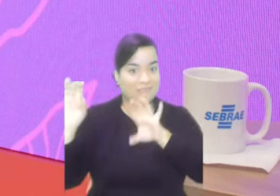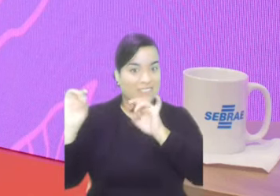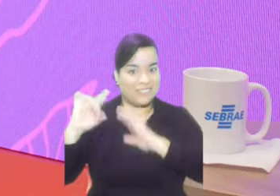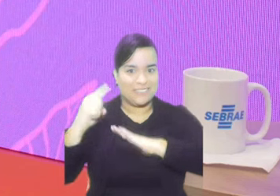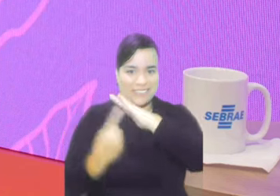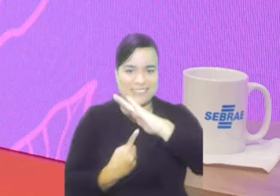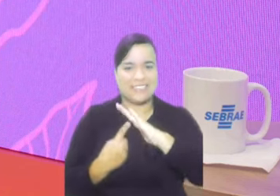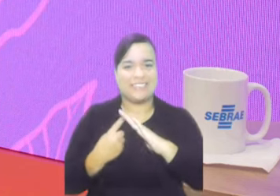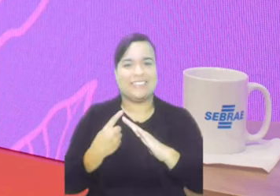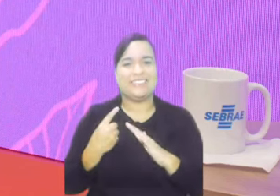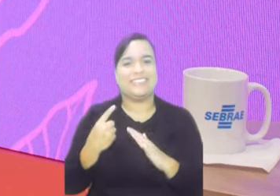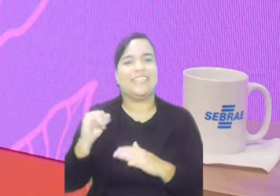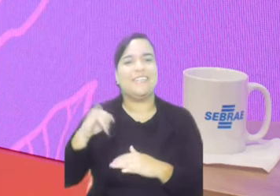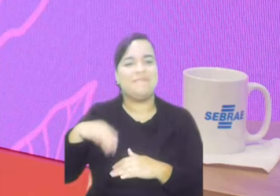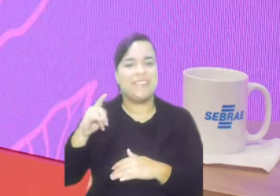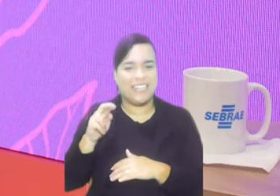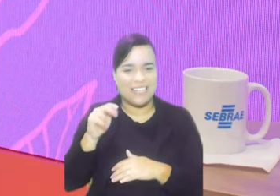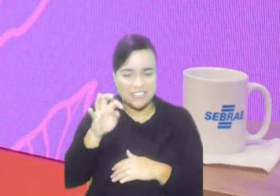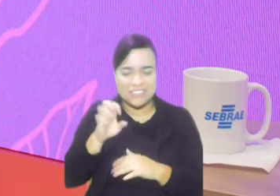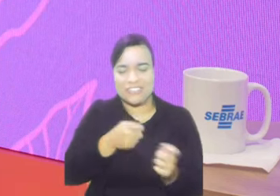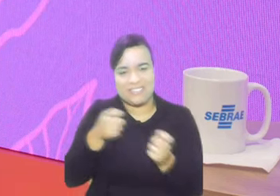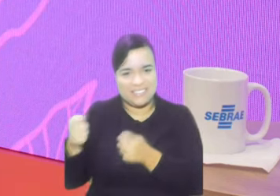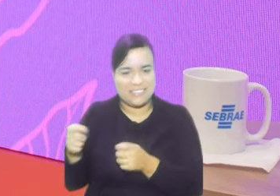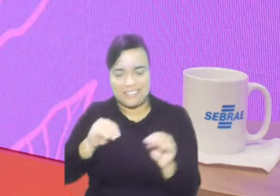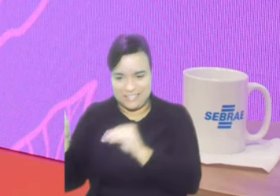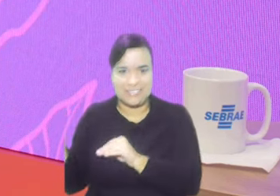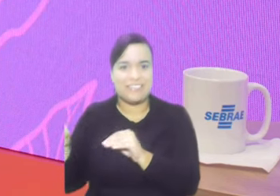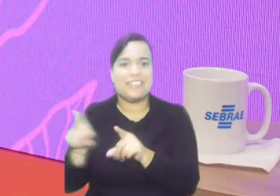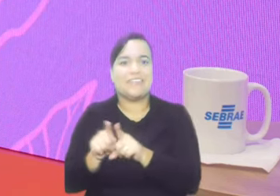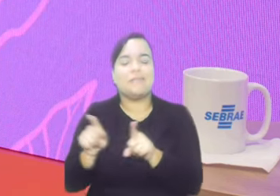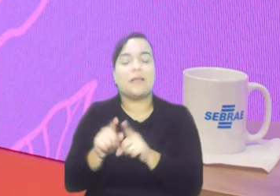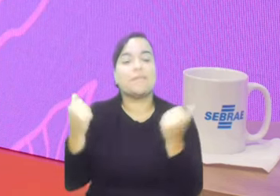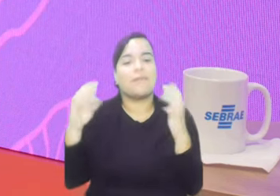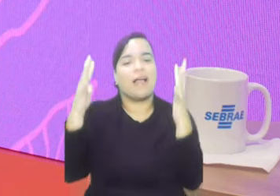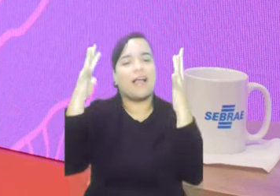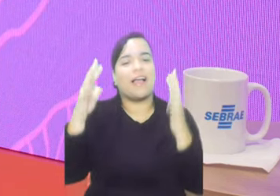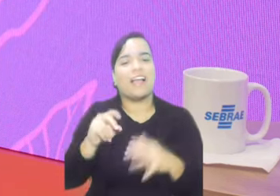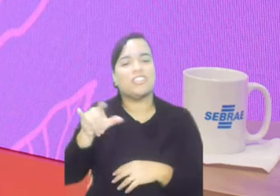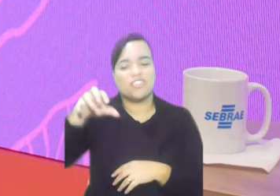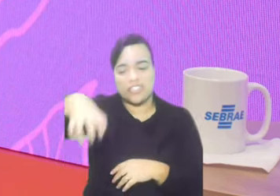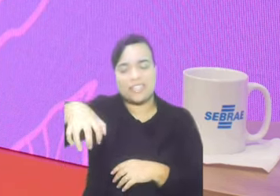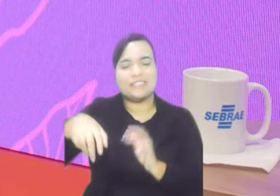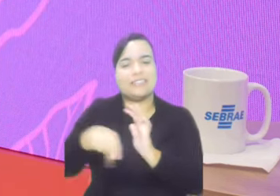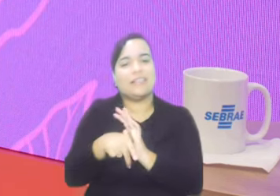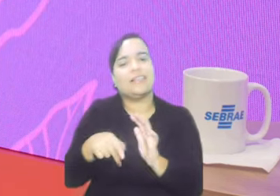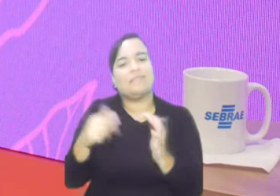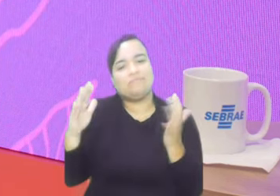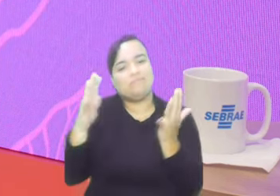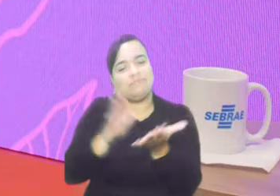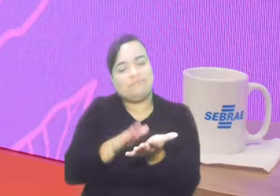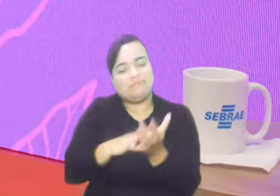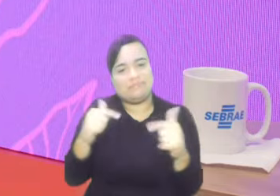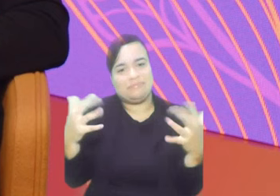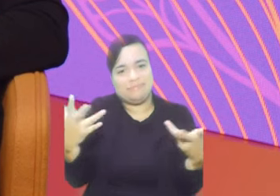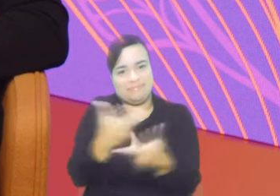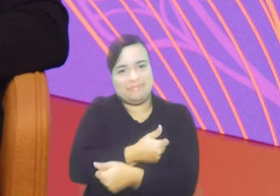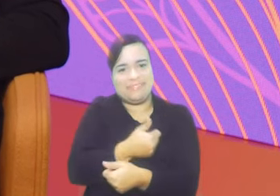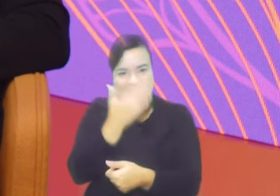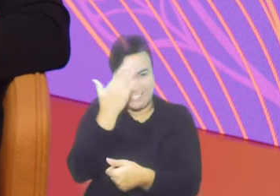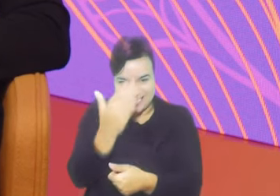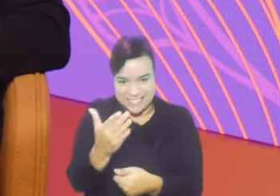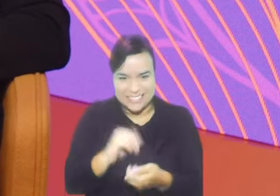Refugiadas, e parabenizar a agência pelo excelente serviço que entrega a comunidade. Muito obrigada.